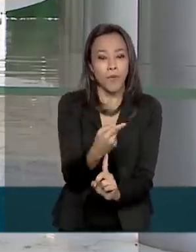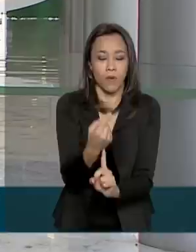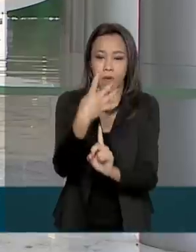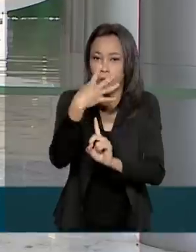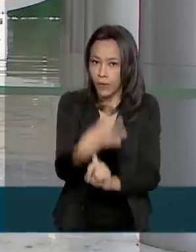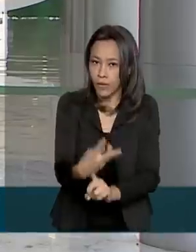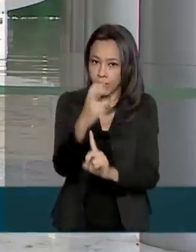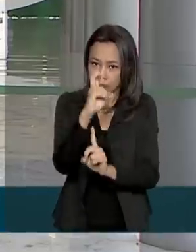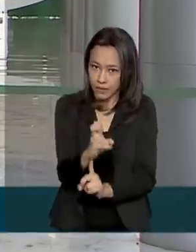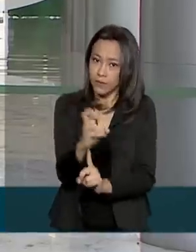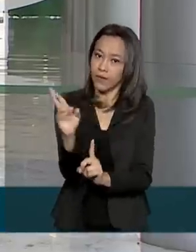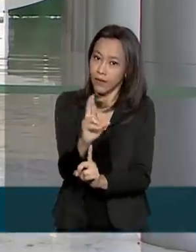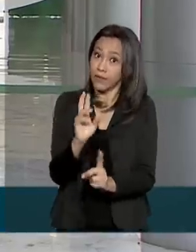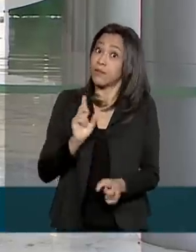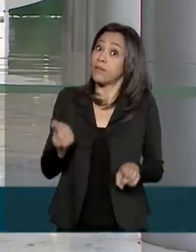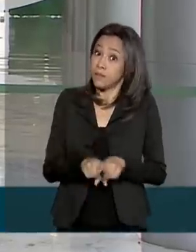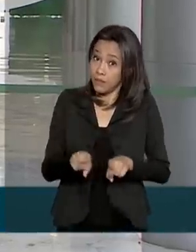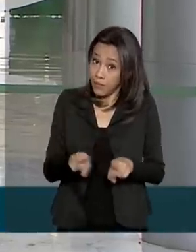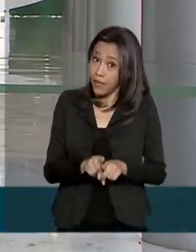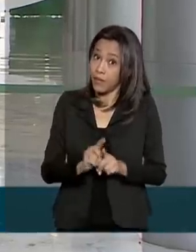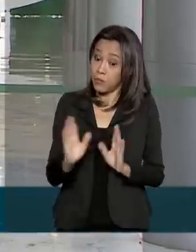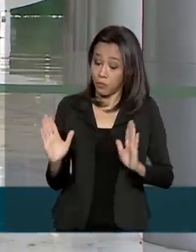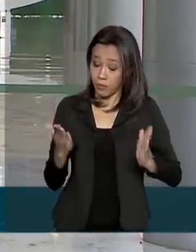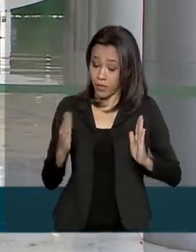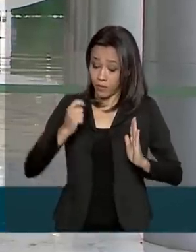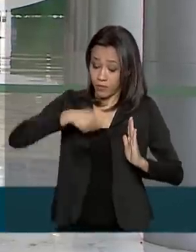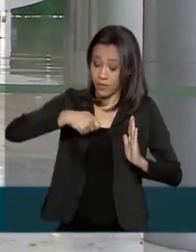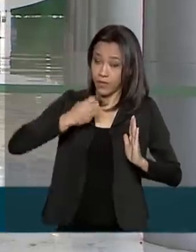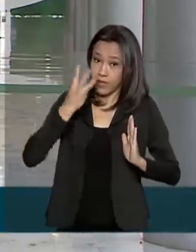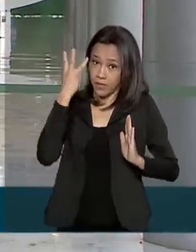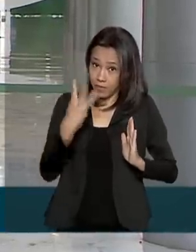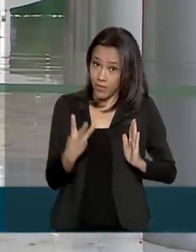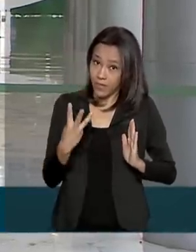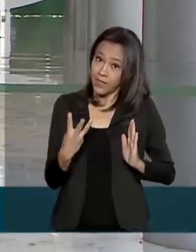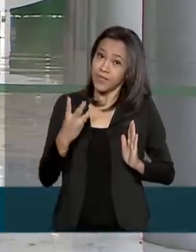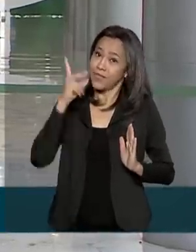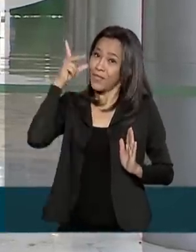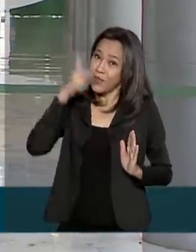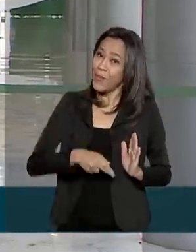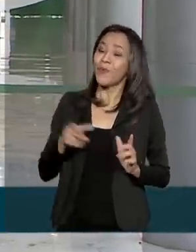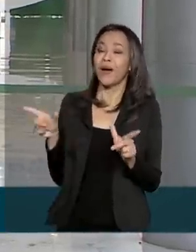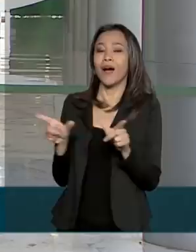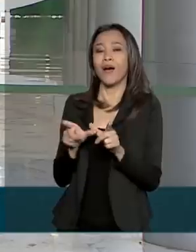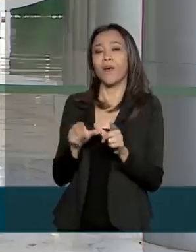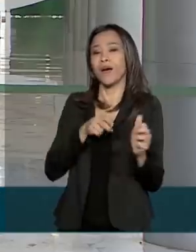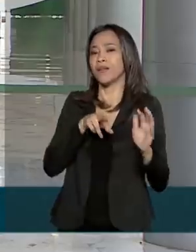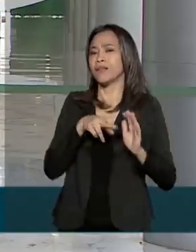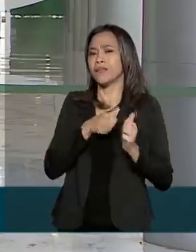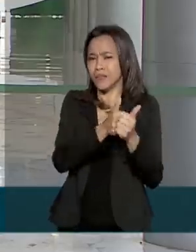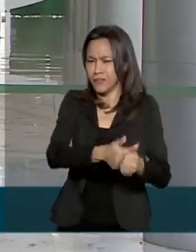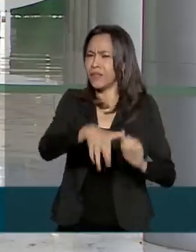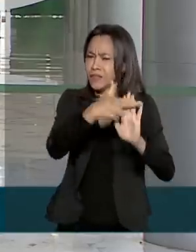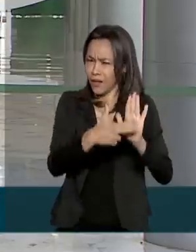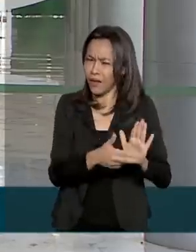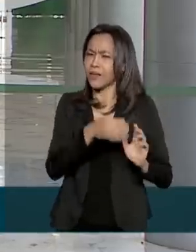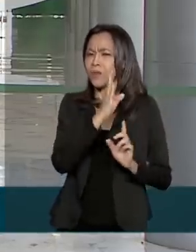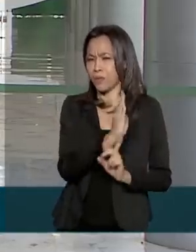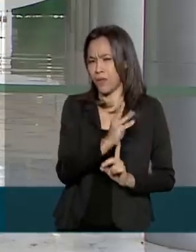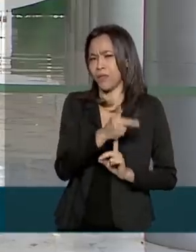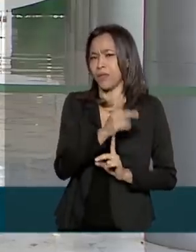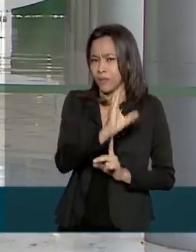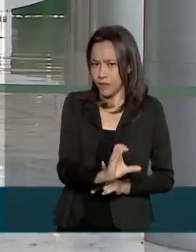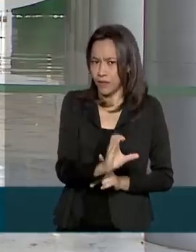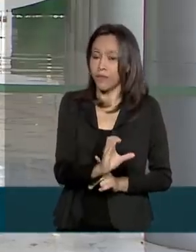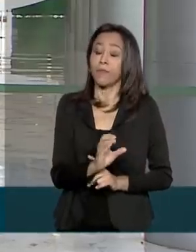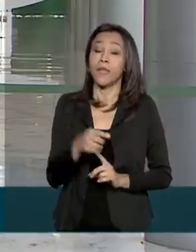reais, também por até 3 meses, como no Benefício de Prestação Continuada. E segue a mesma regra. Esse